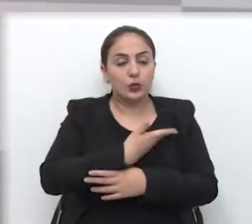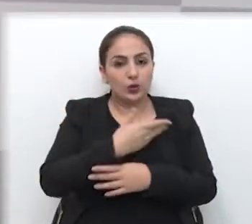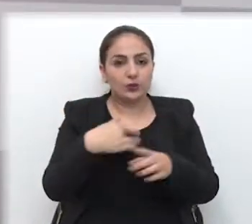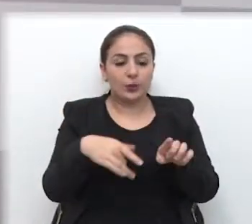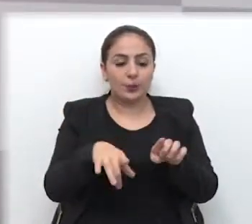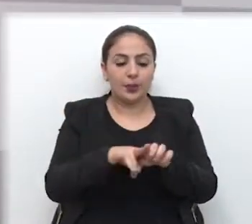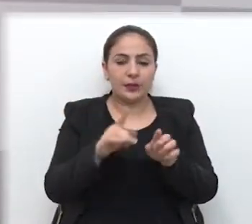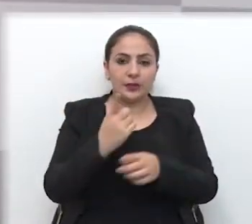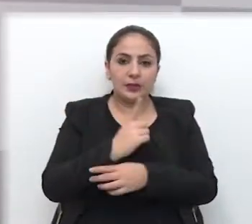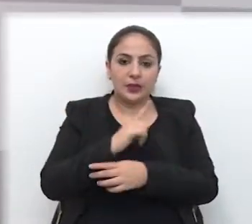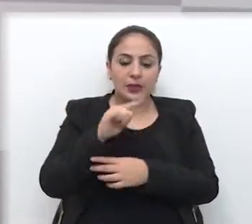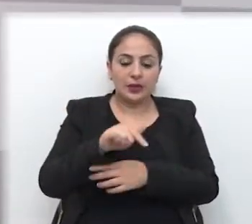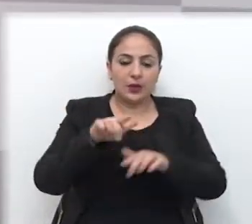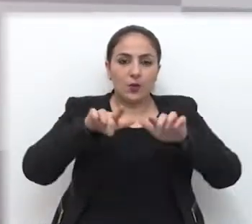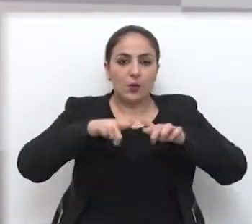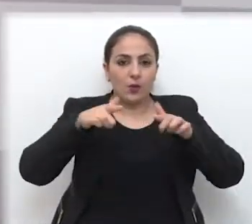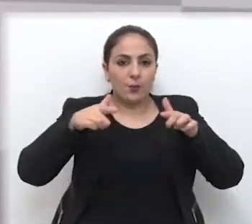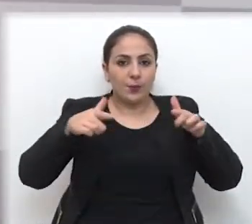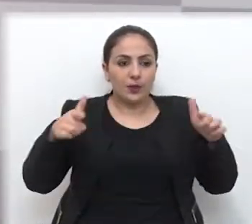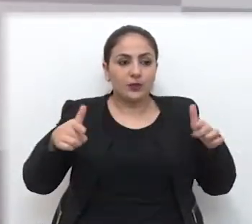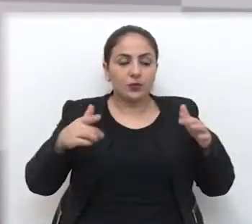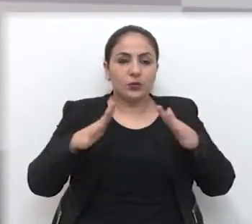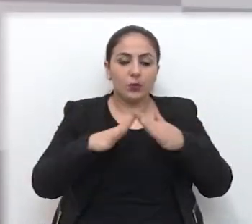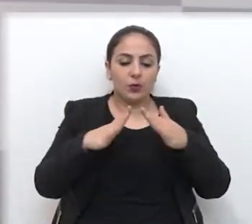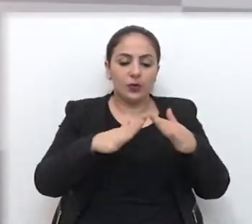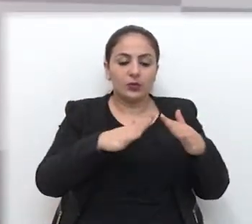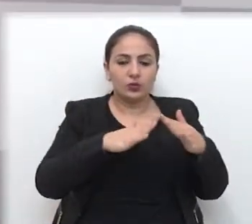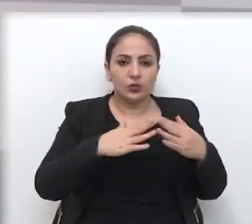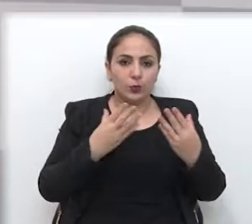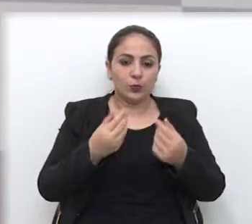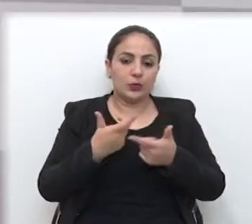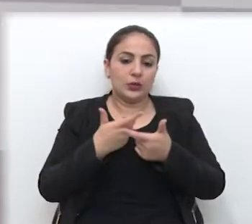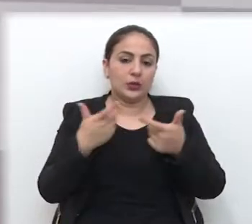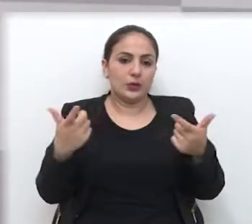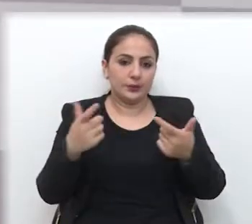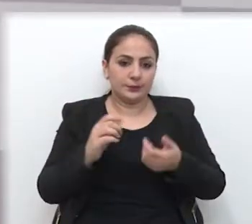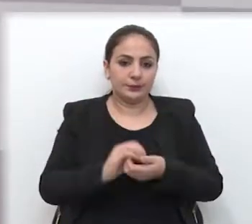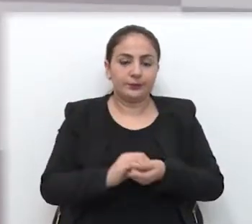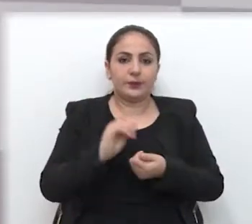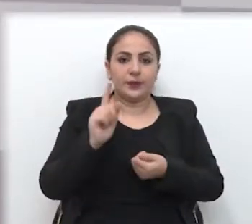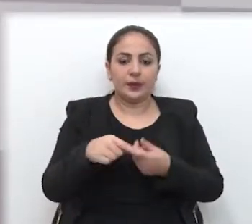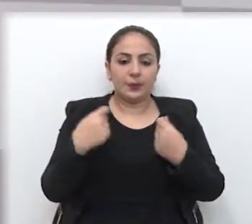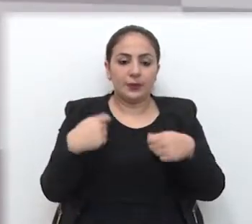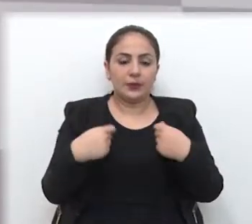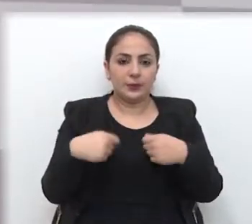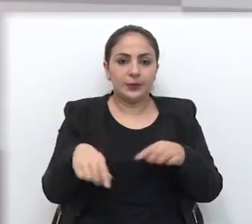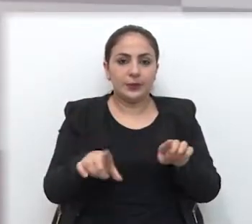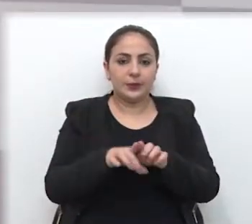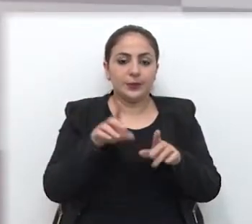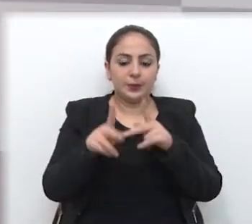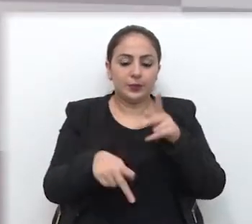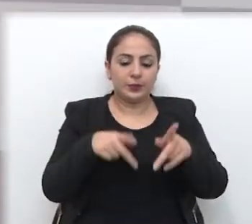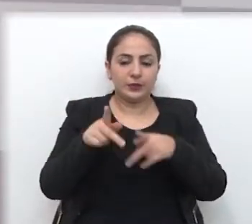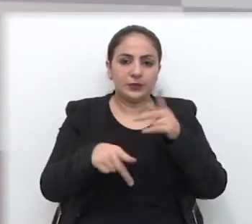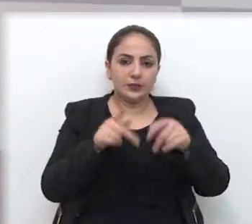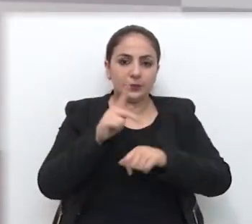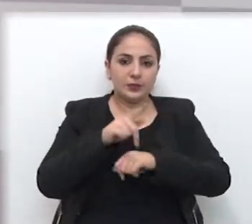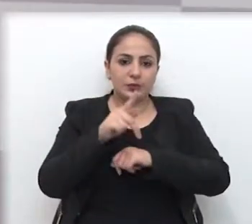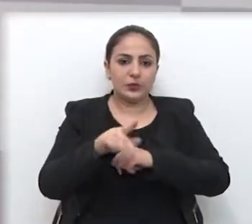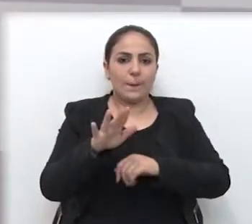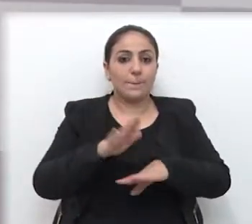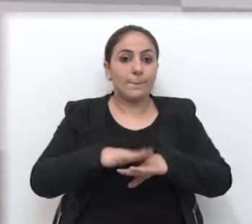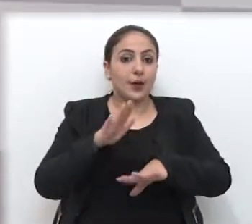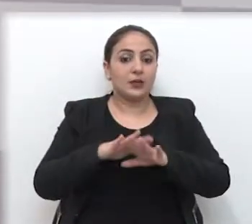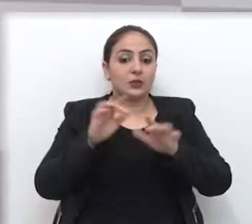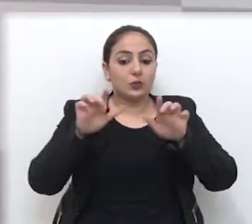certamente teremos lá um aumento, um incremento de moradias bastante grande, que é uma demanda também da população de Passo